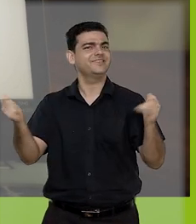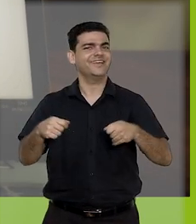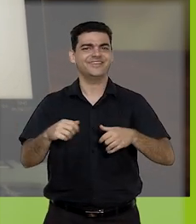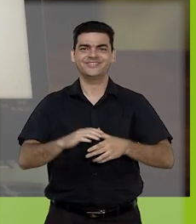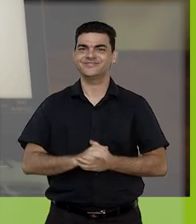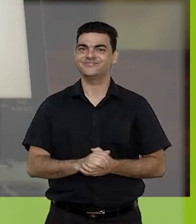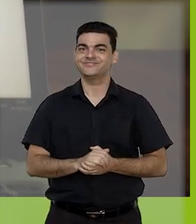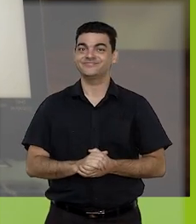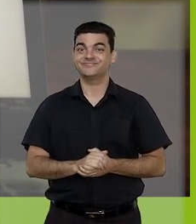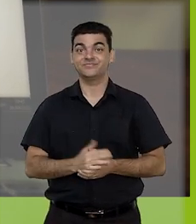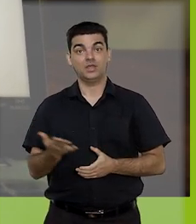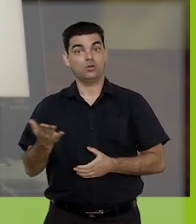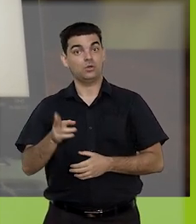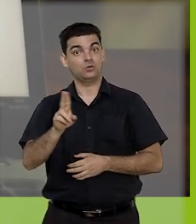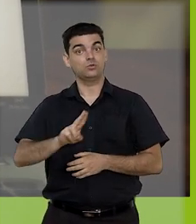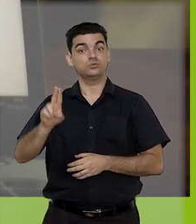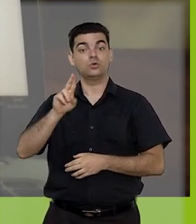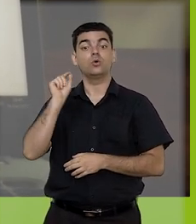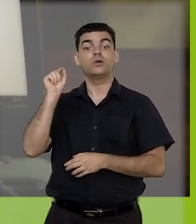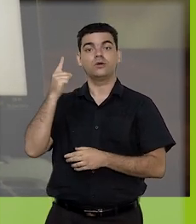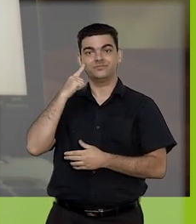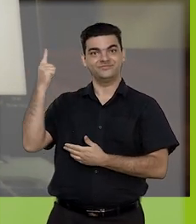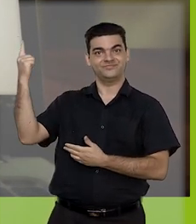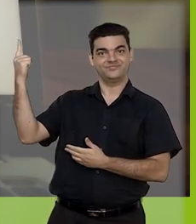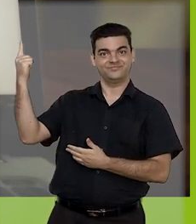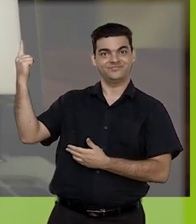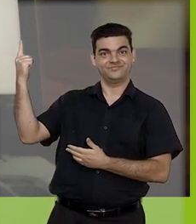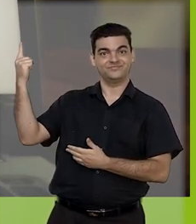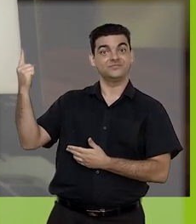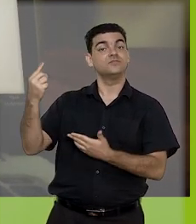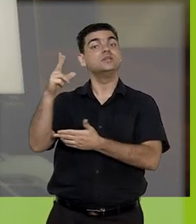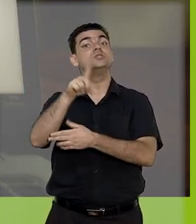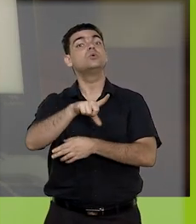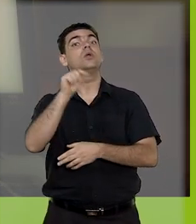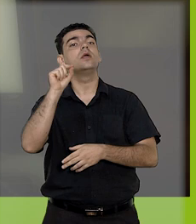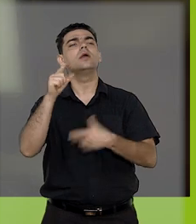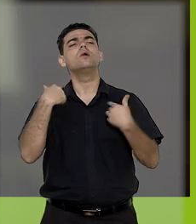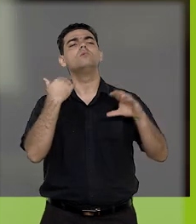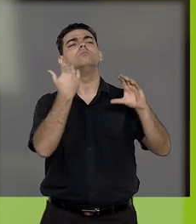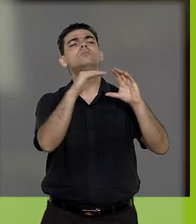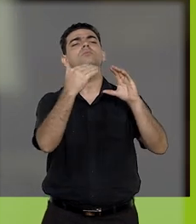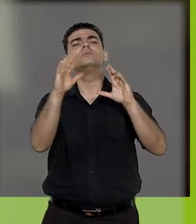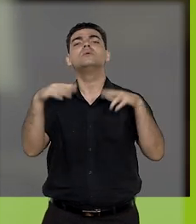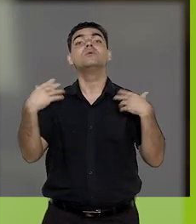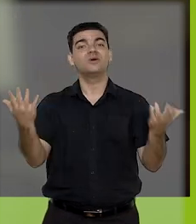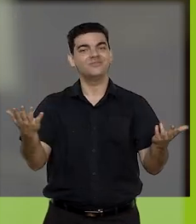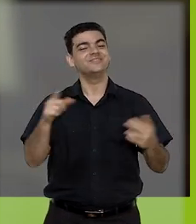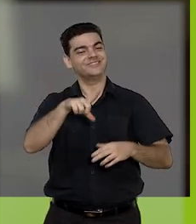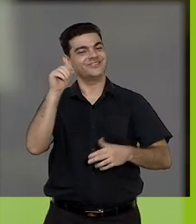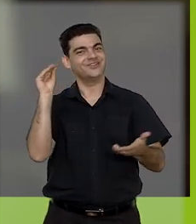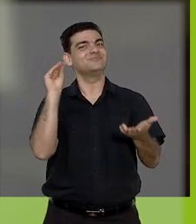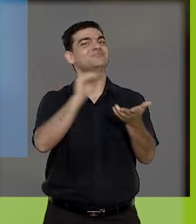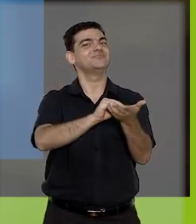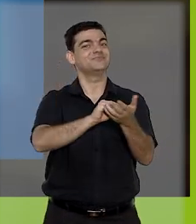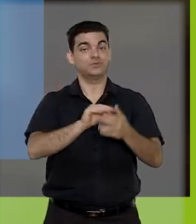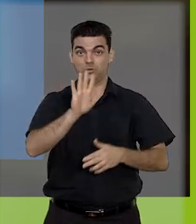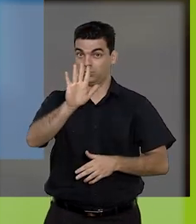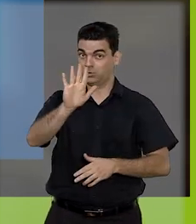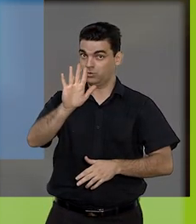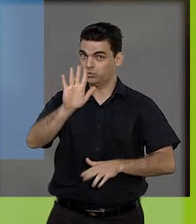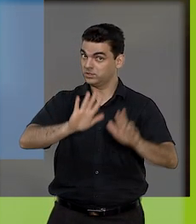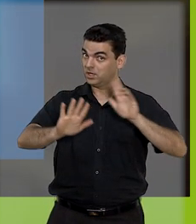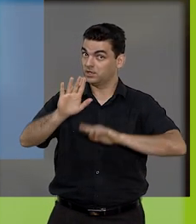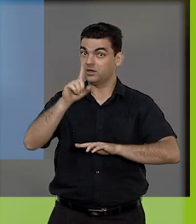mesmo tempo. Aqui, utilizando este campo, você seleciona as unidades de destino. Mas atenção!